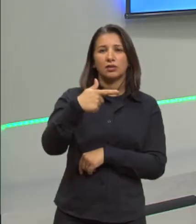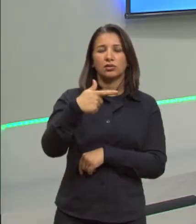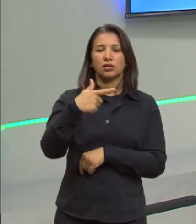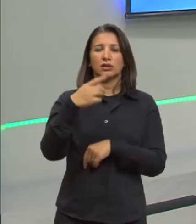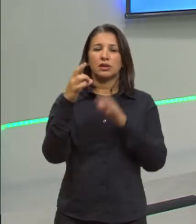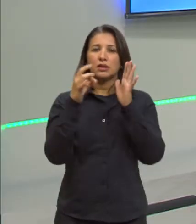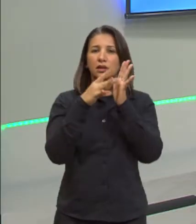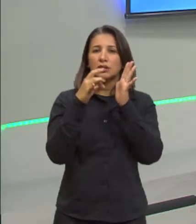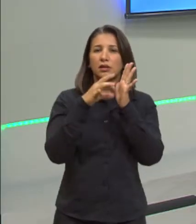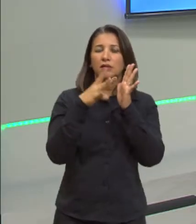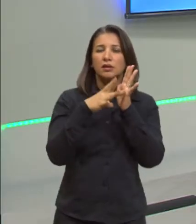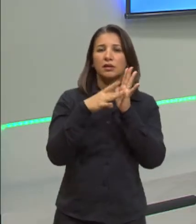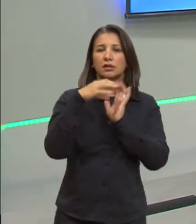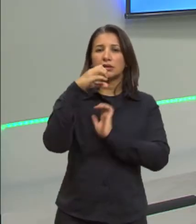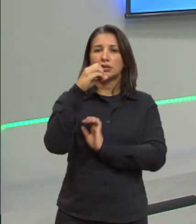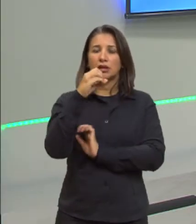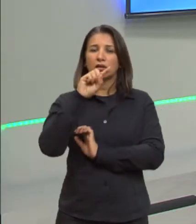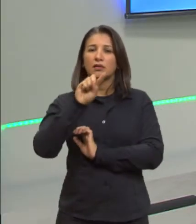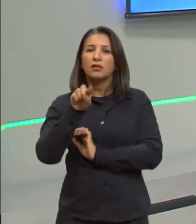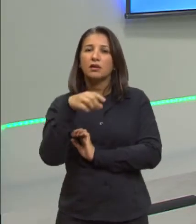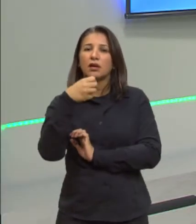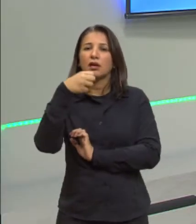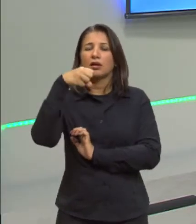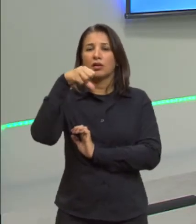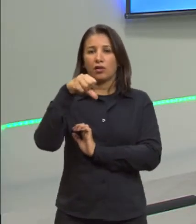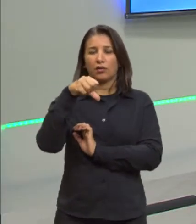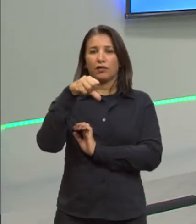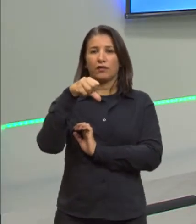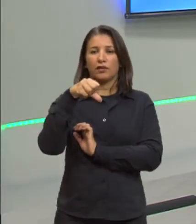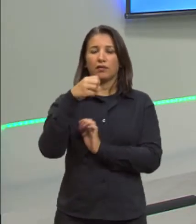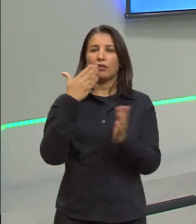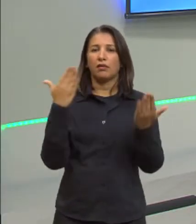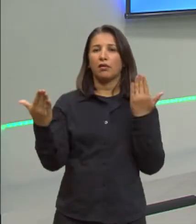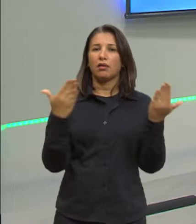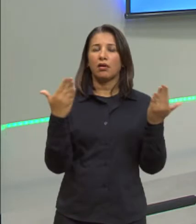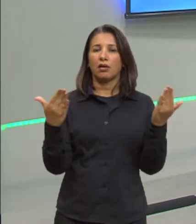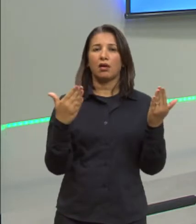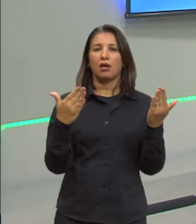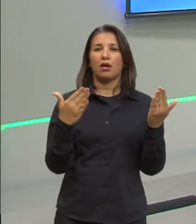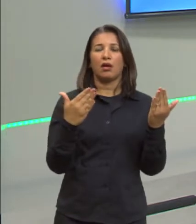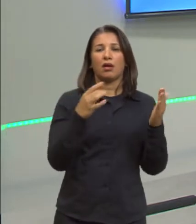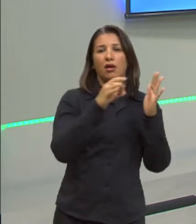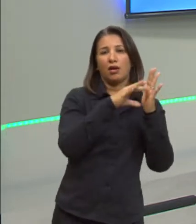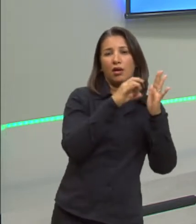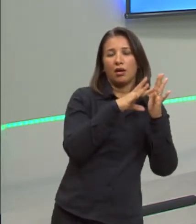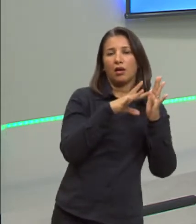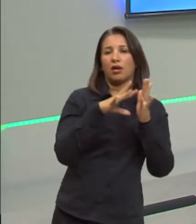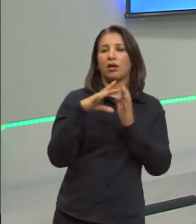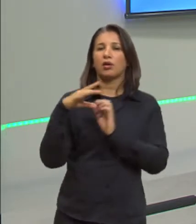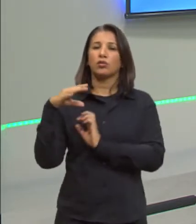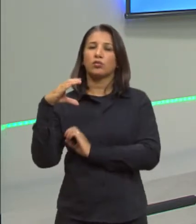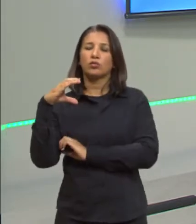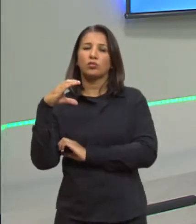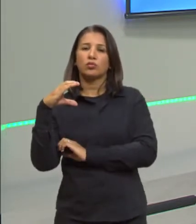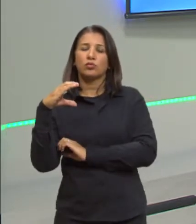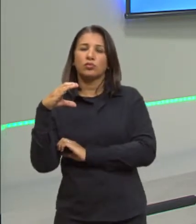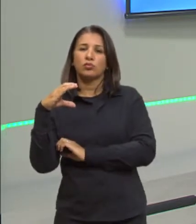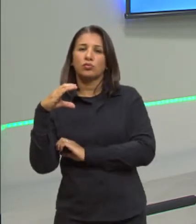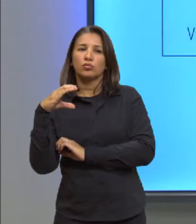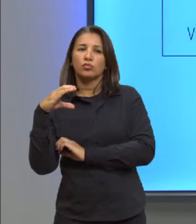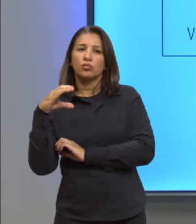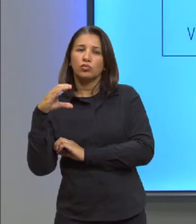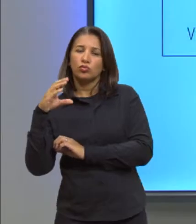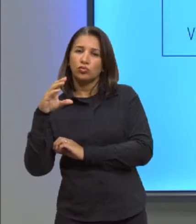9 vezes 10⁻⁶. Vamos comparar o vidro, que é 9, com o chumbo, que é 27. Então, essa